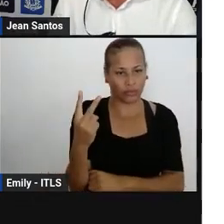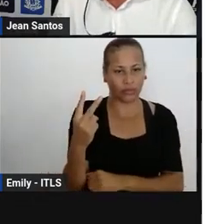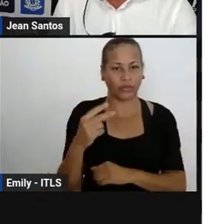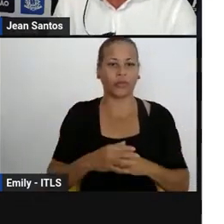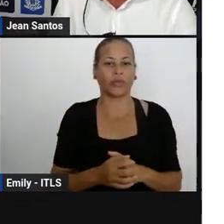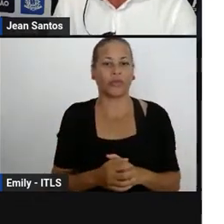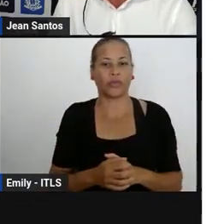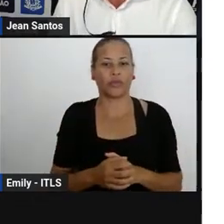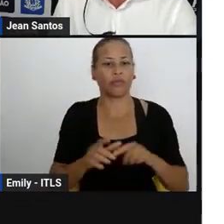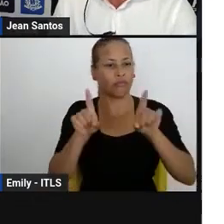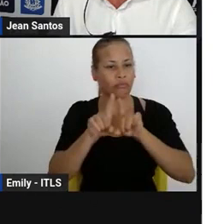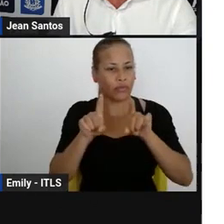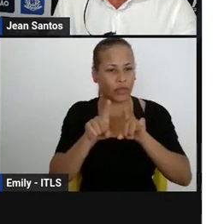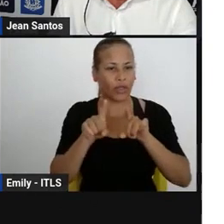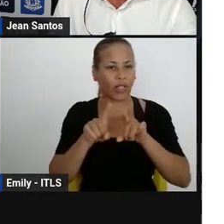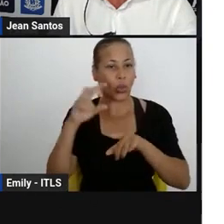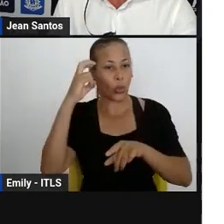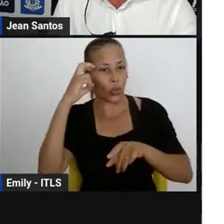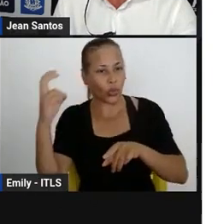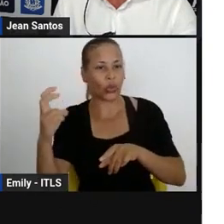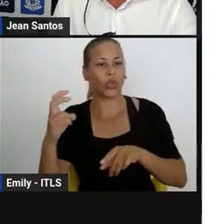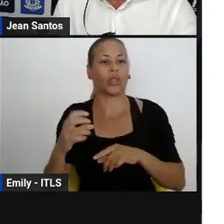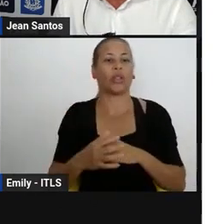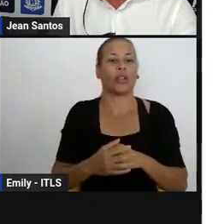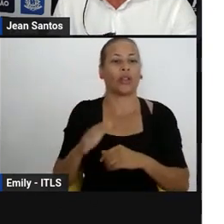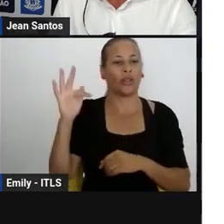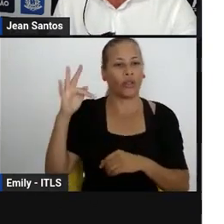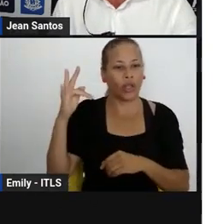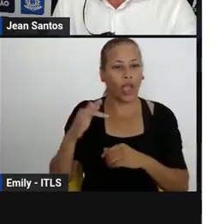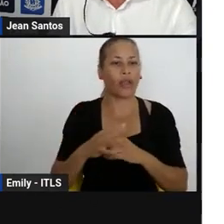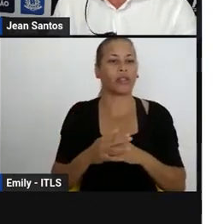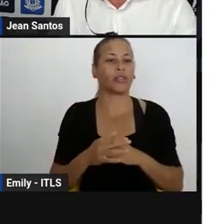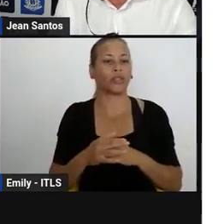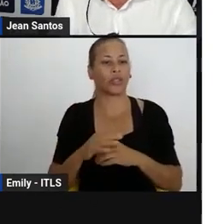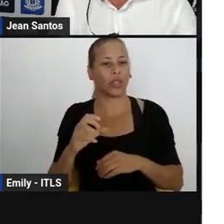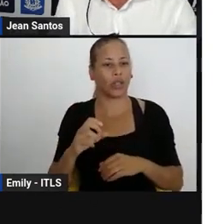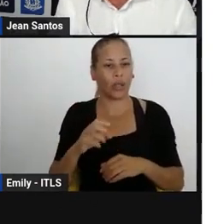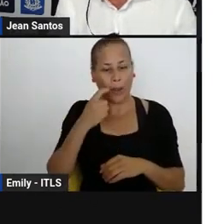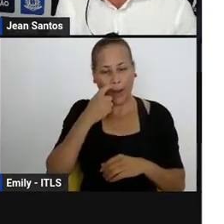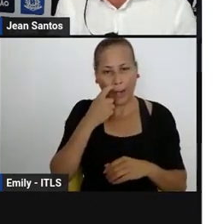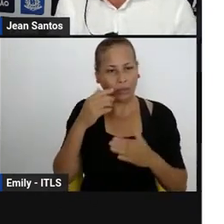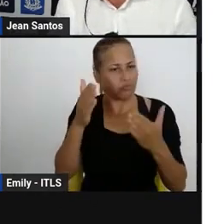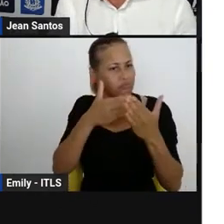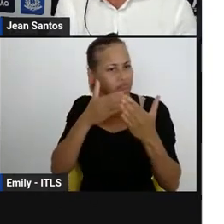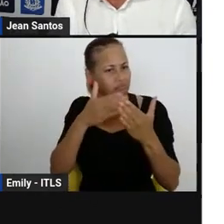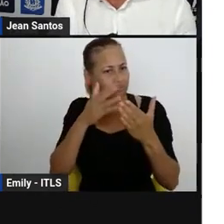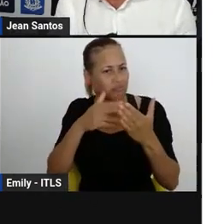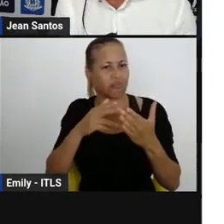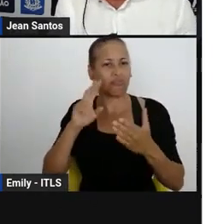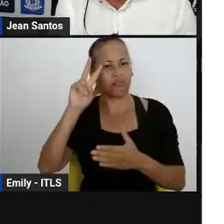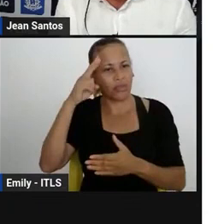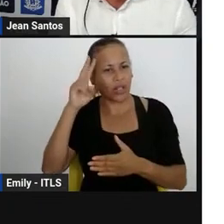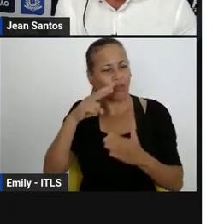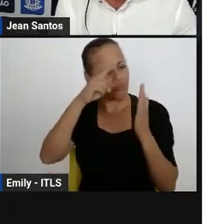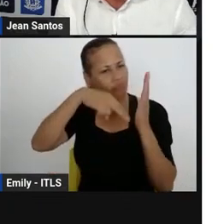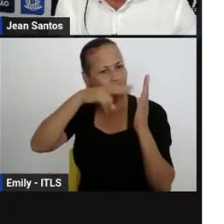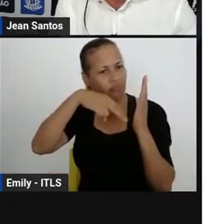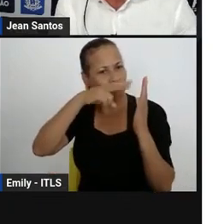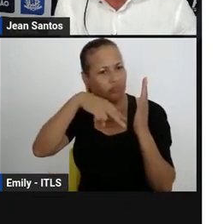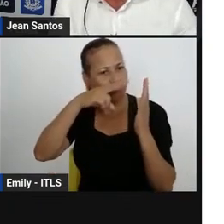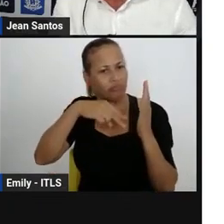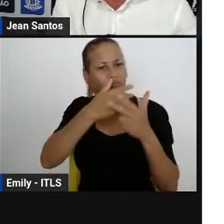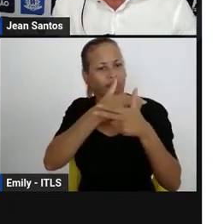e Cultura, Filosofia, Geometria, Literaturas, Leituras e Produção